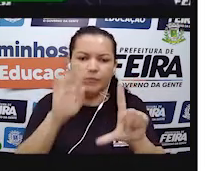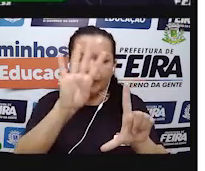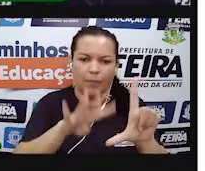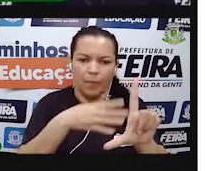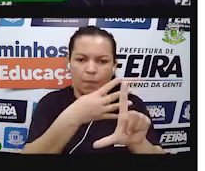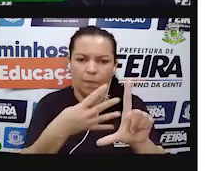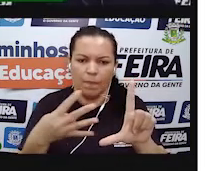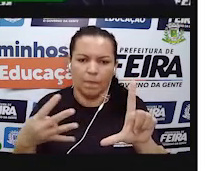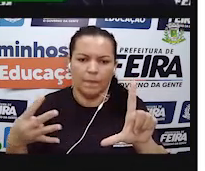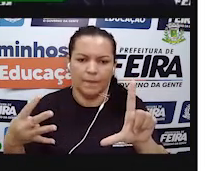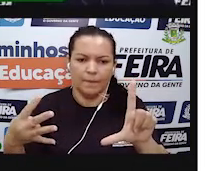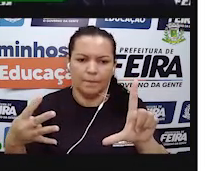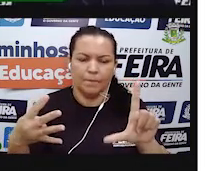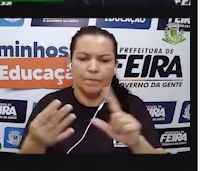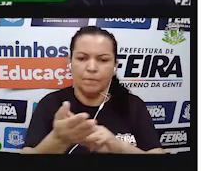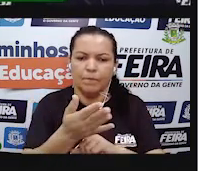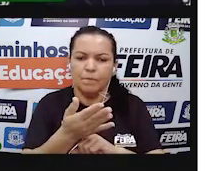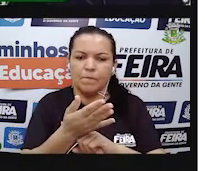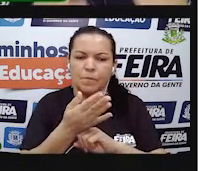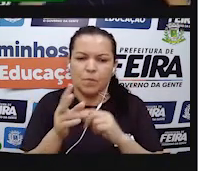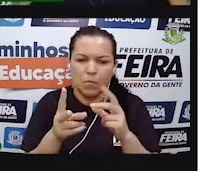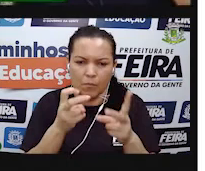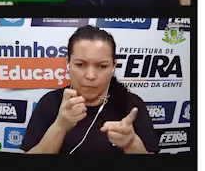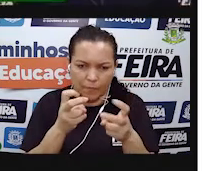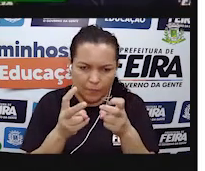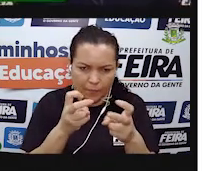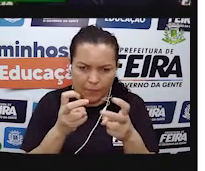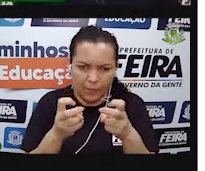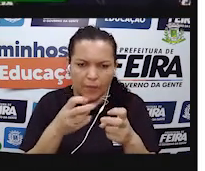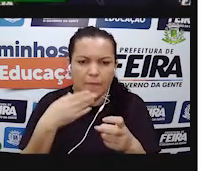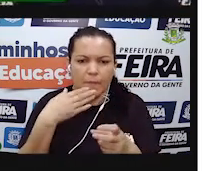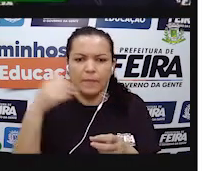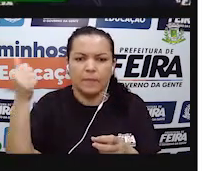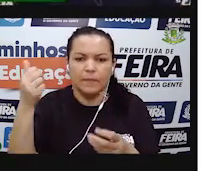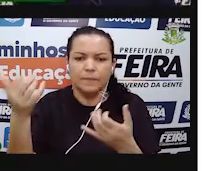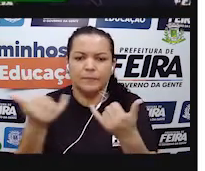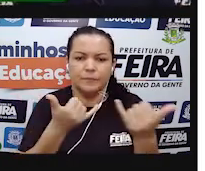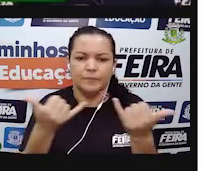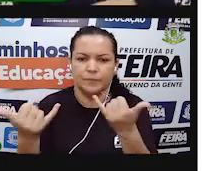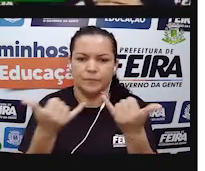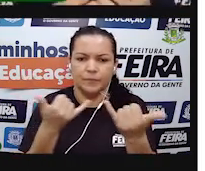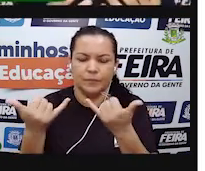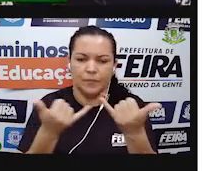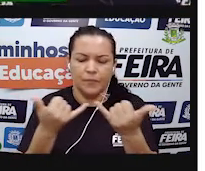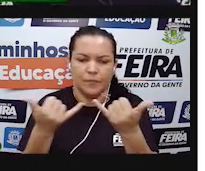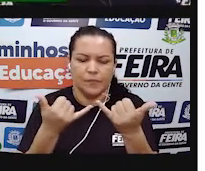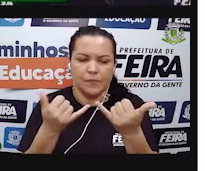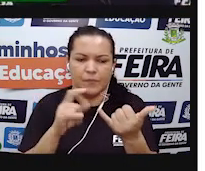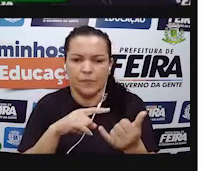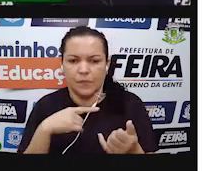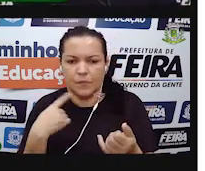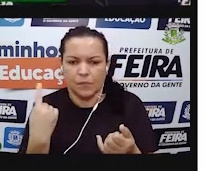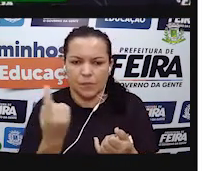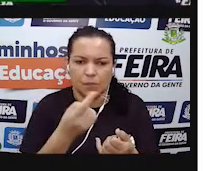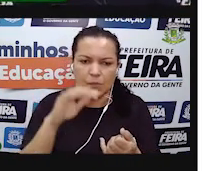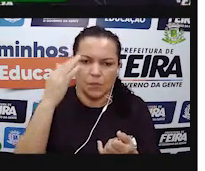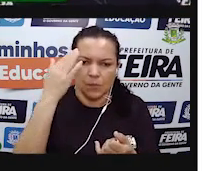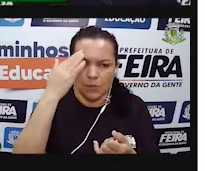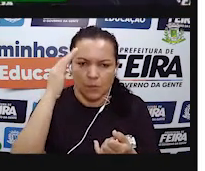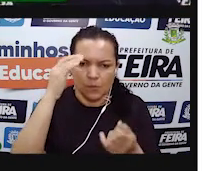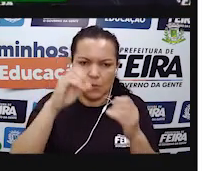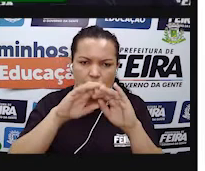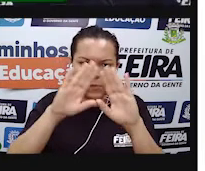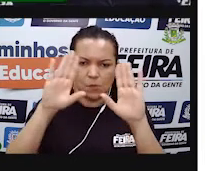Por que uma tabela, professor? Porque a tabela faz com que a gente perceba melhor as informações,